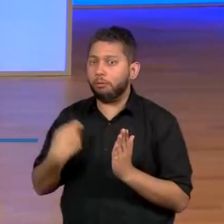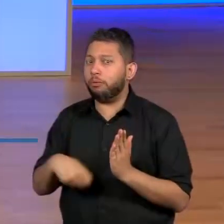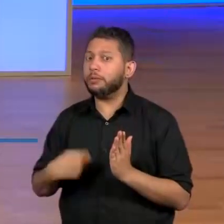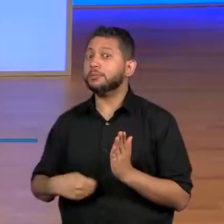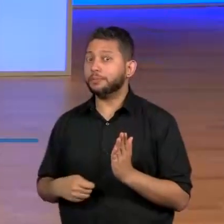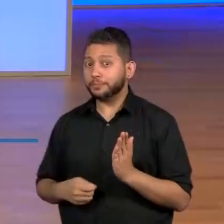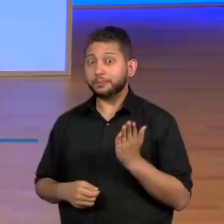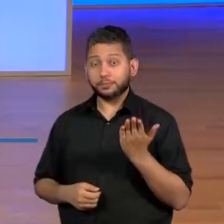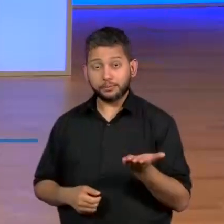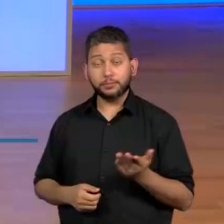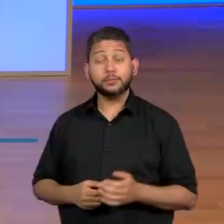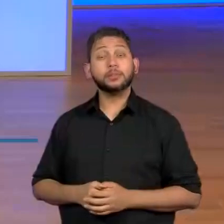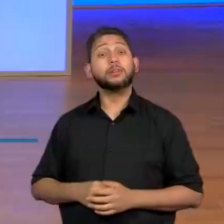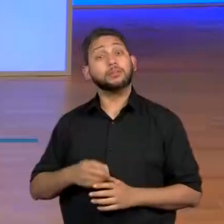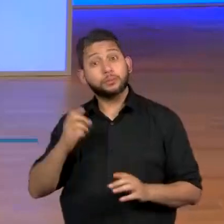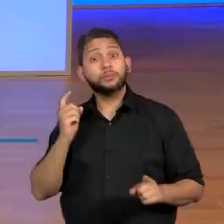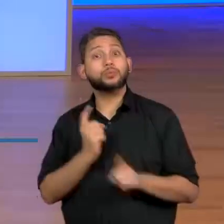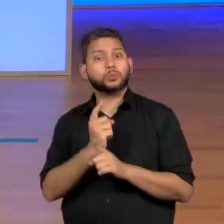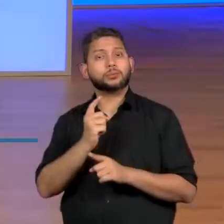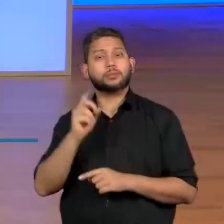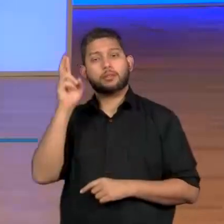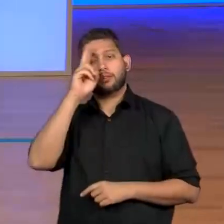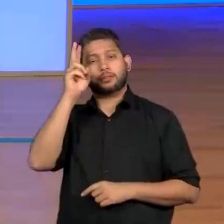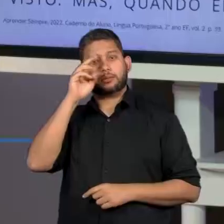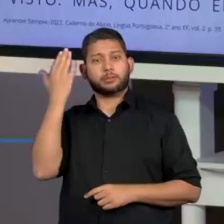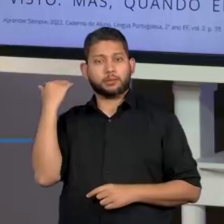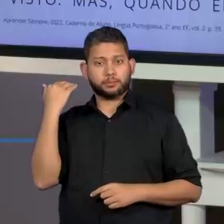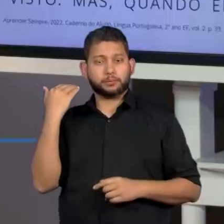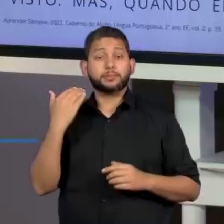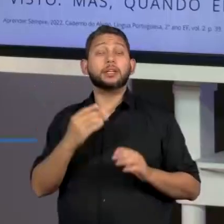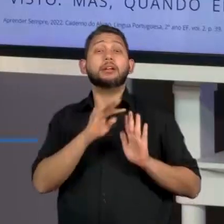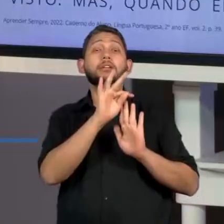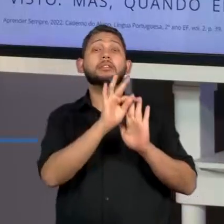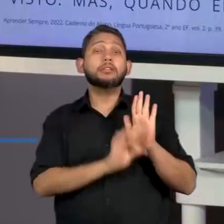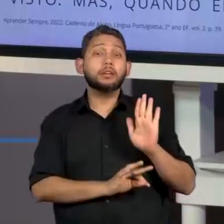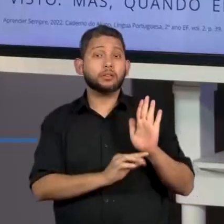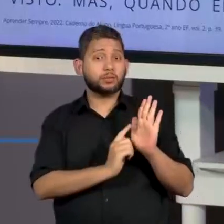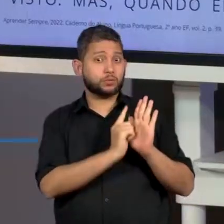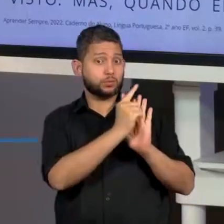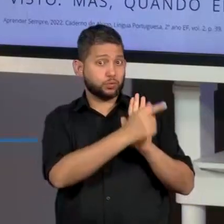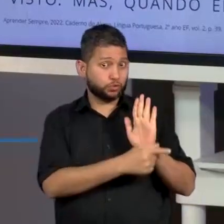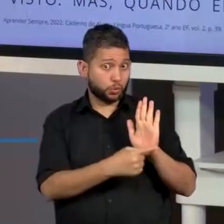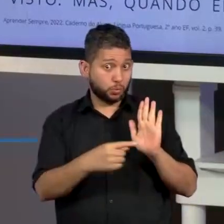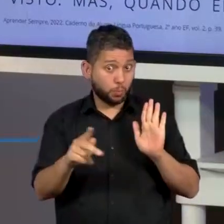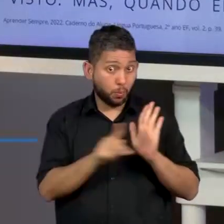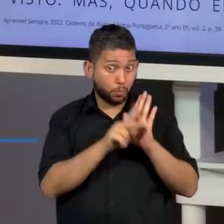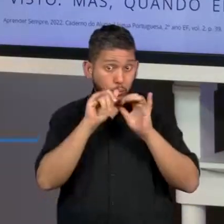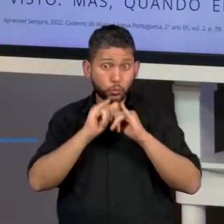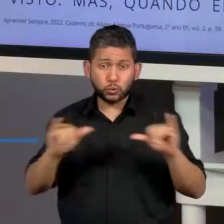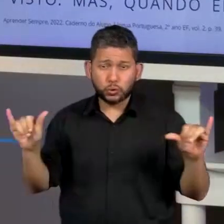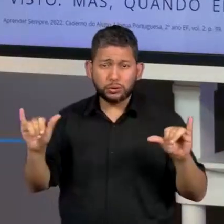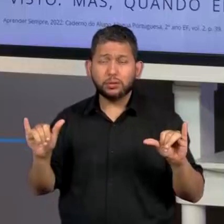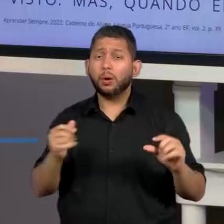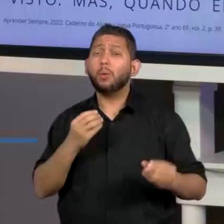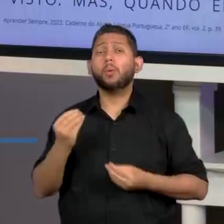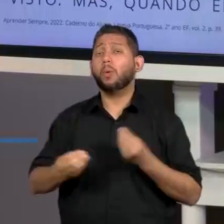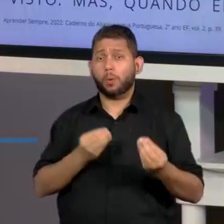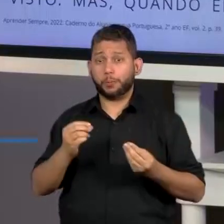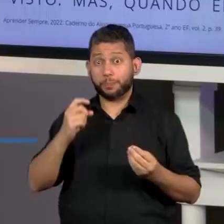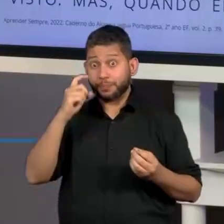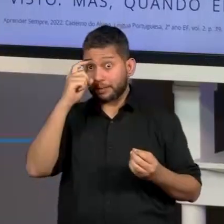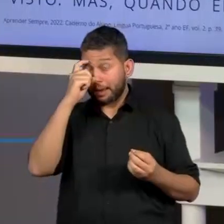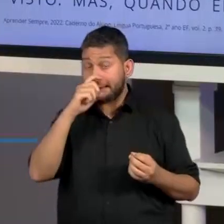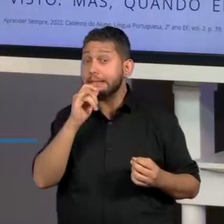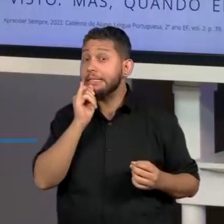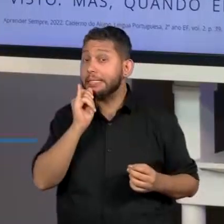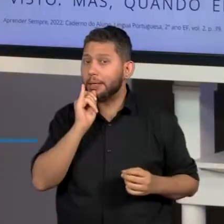mesmo. Então, vamos recapitular aí um pouquinho mais sobre esse gênero. Vocês sabem que o gênero notícia tem sempre que, quando uma pessoa